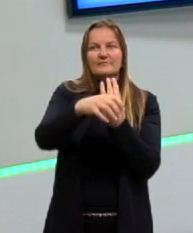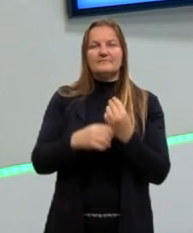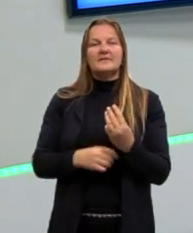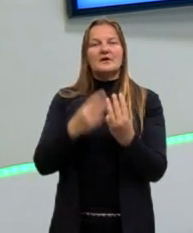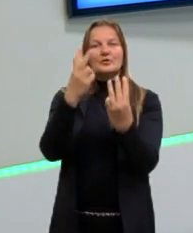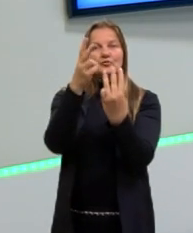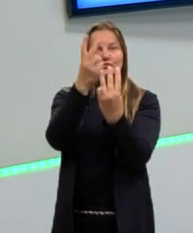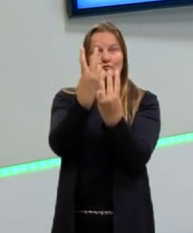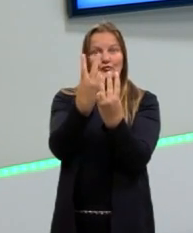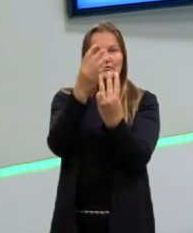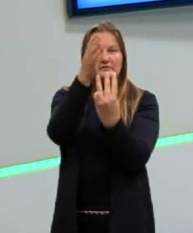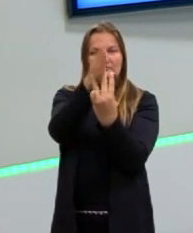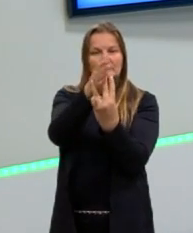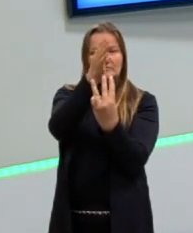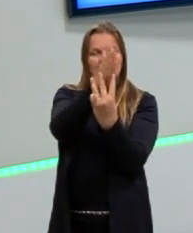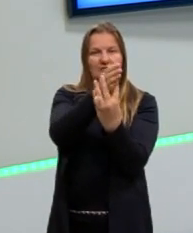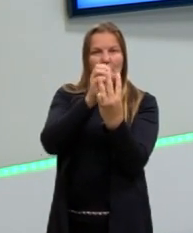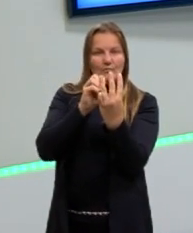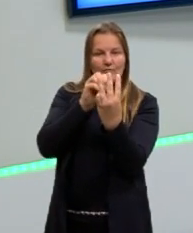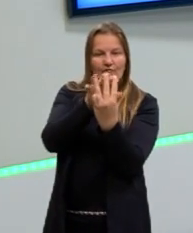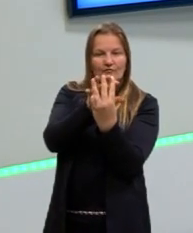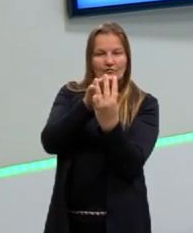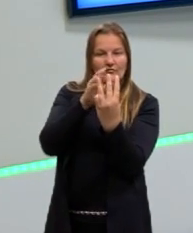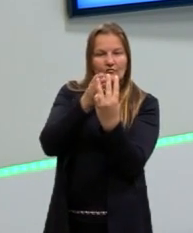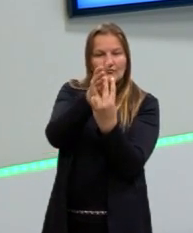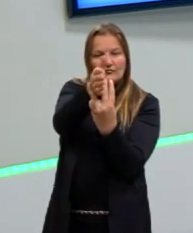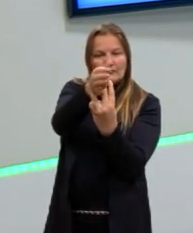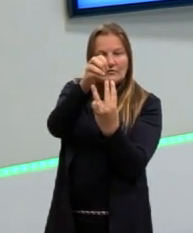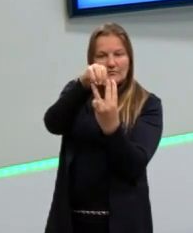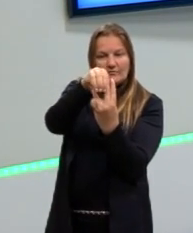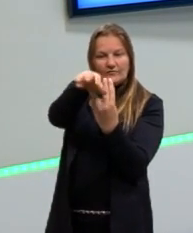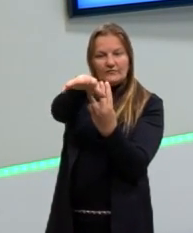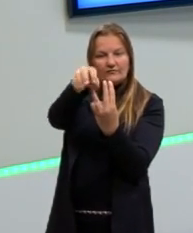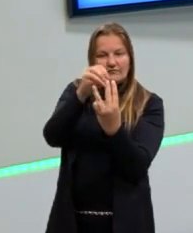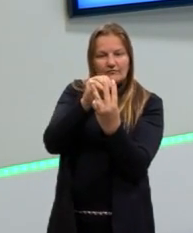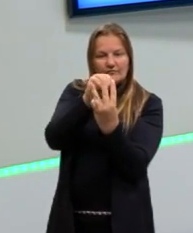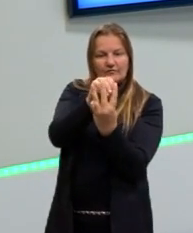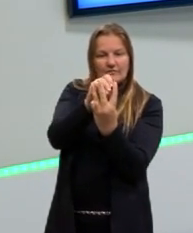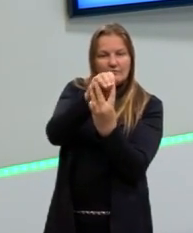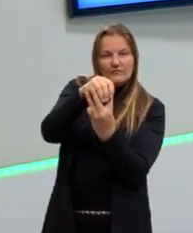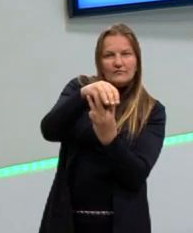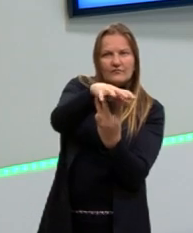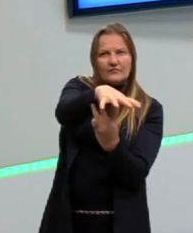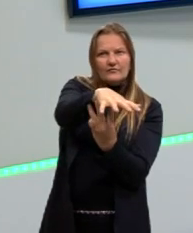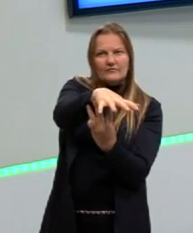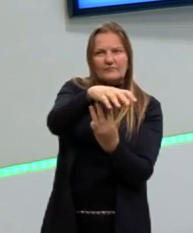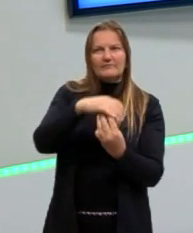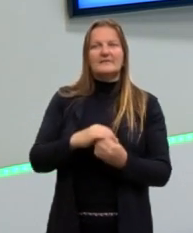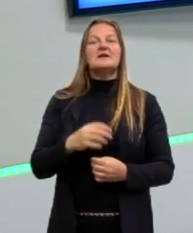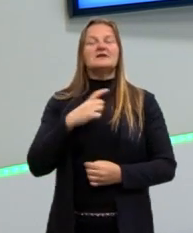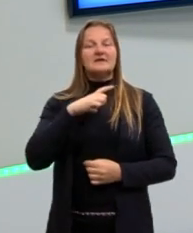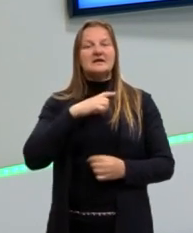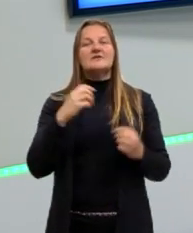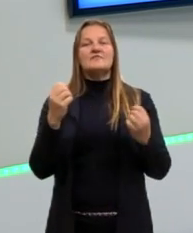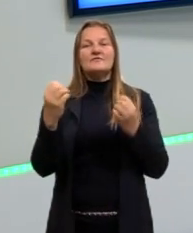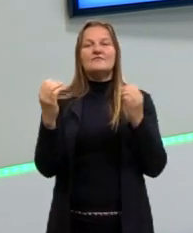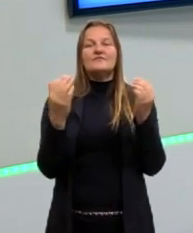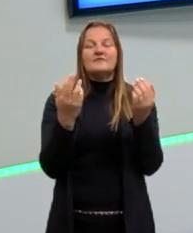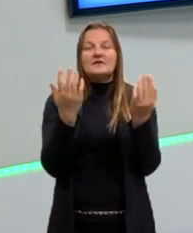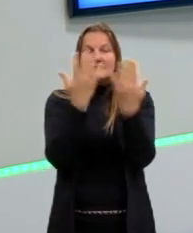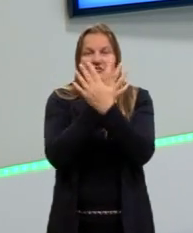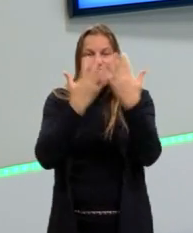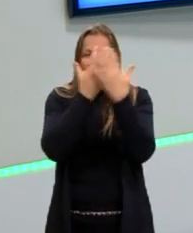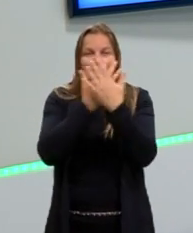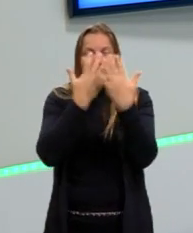pequenas fontes de luz. A gente está passando esse laser por essas duas fontes e isso vai gerar uma interferência como a gente